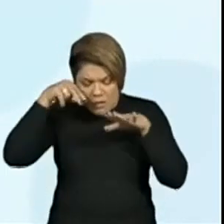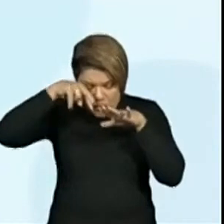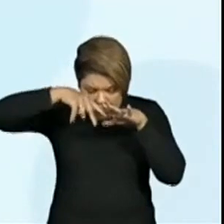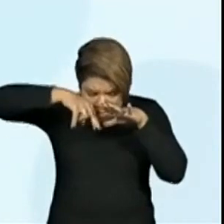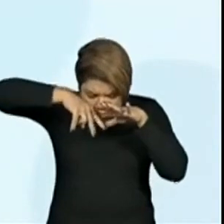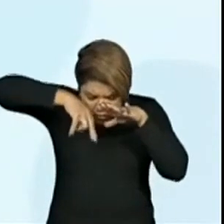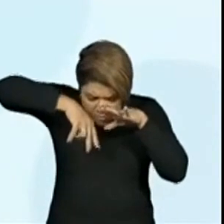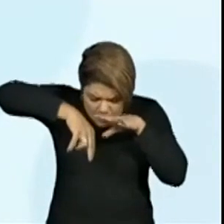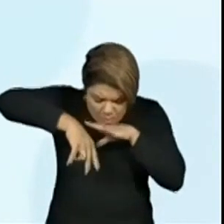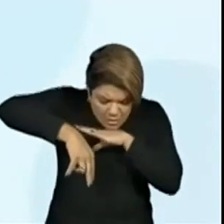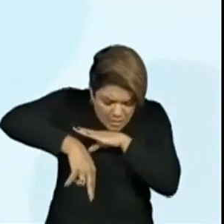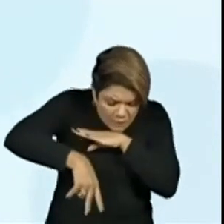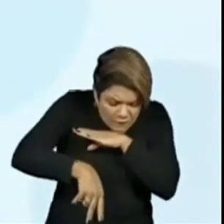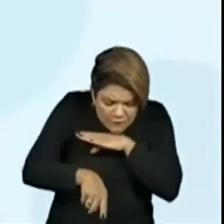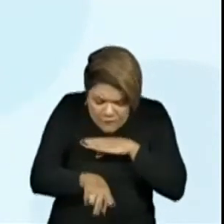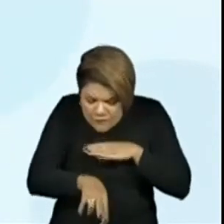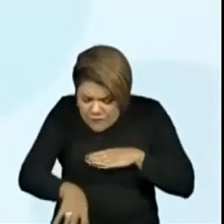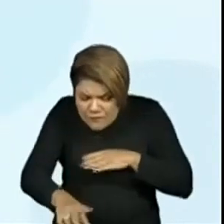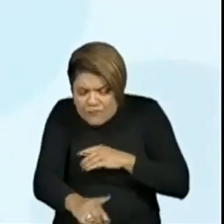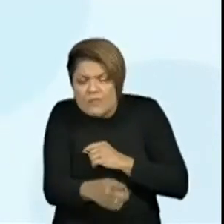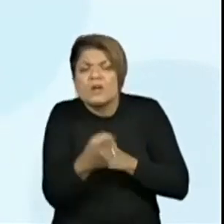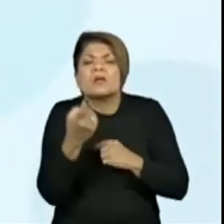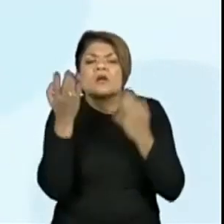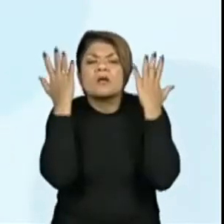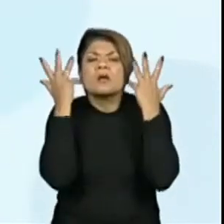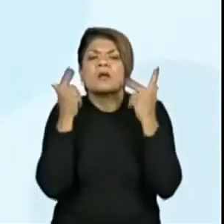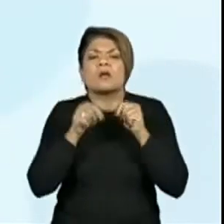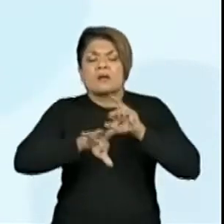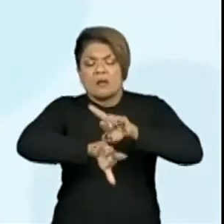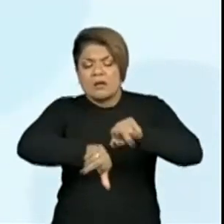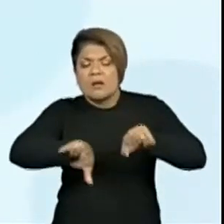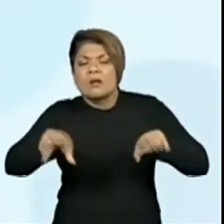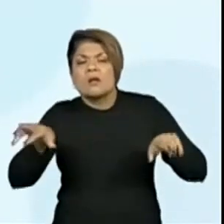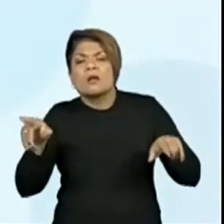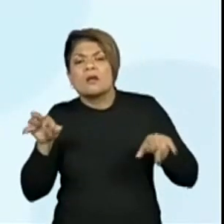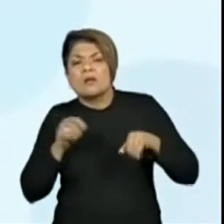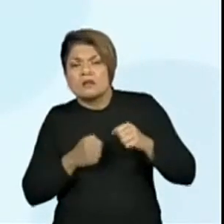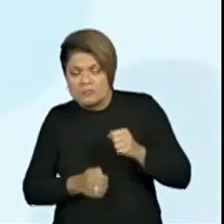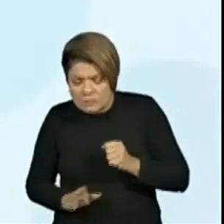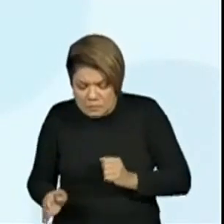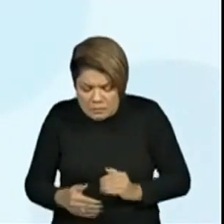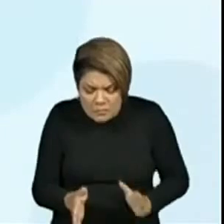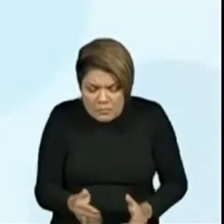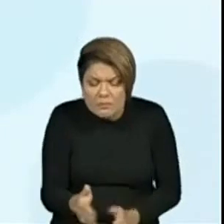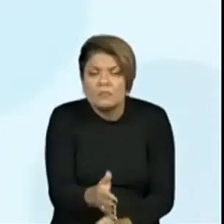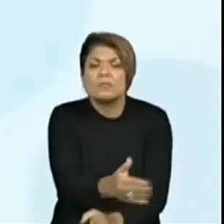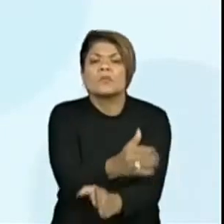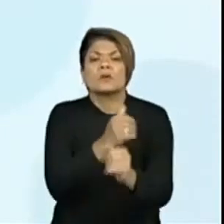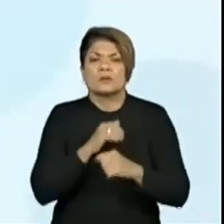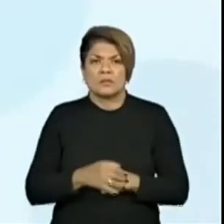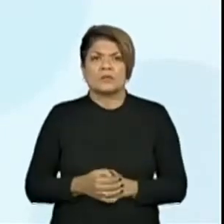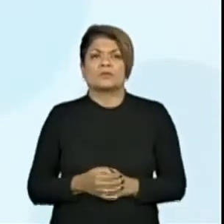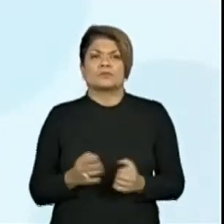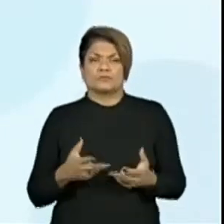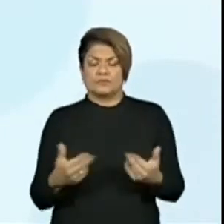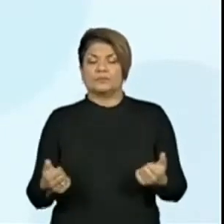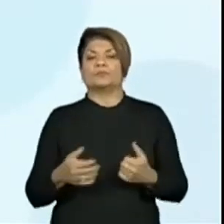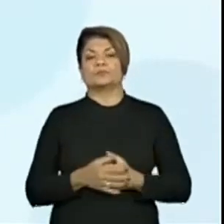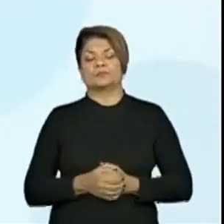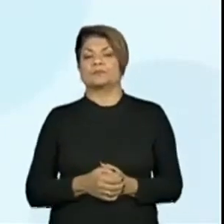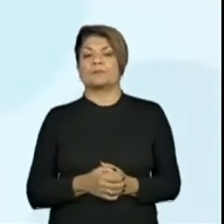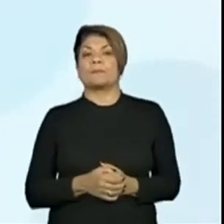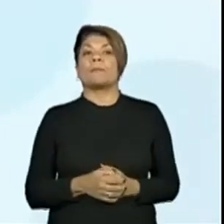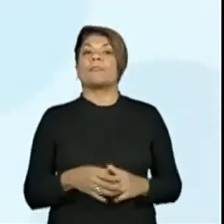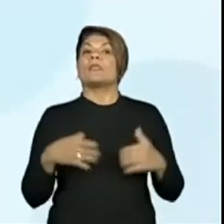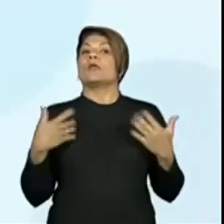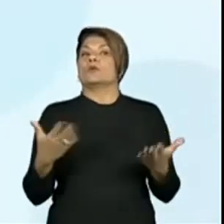permitia enxergar todos os seres que habitavam o lago. Olha só. Quando começa